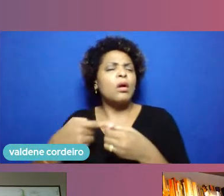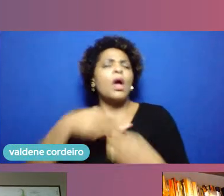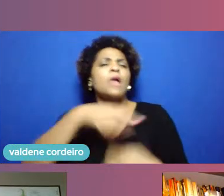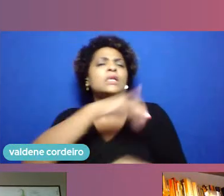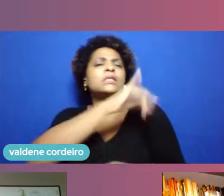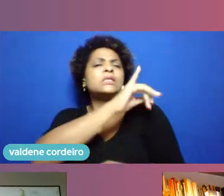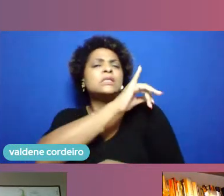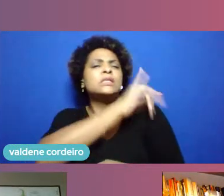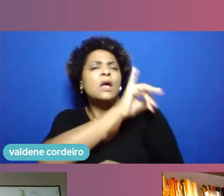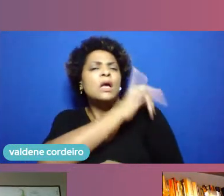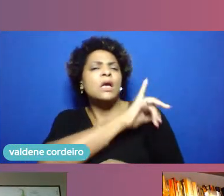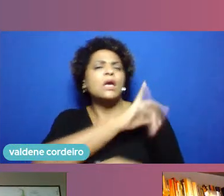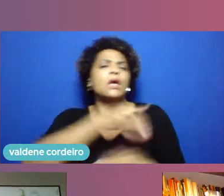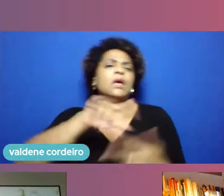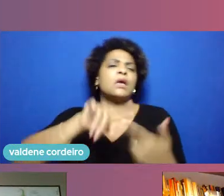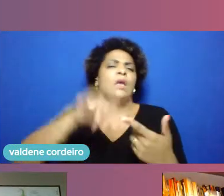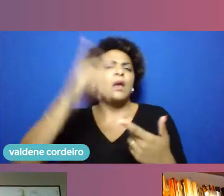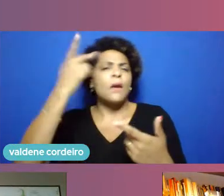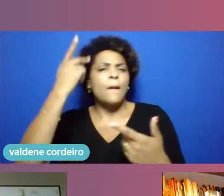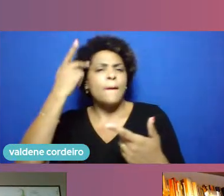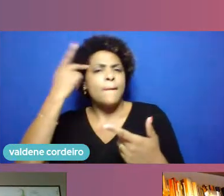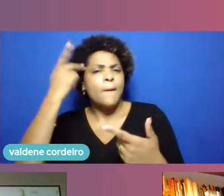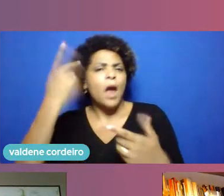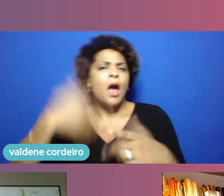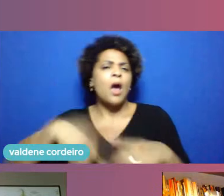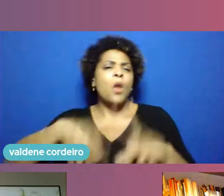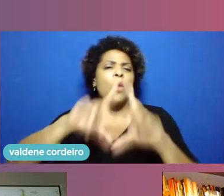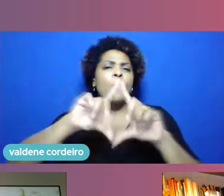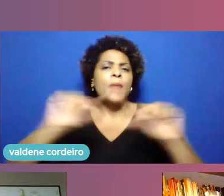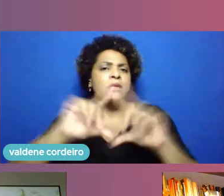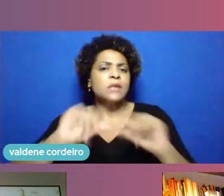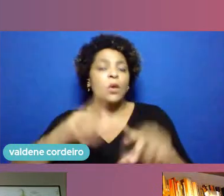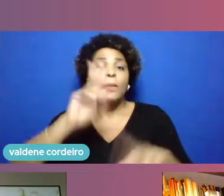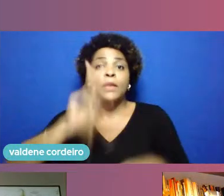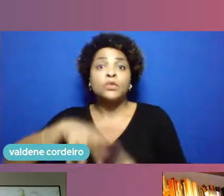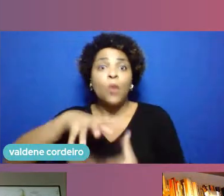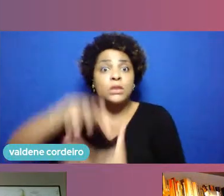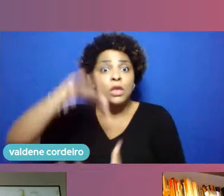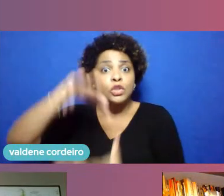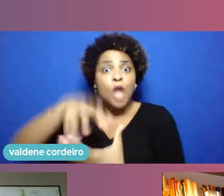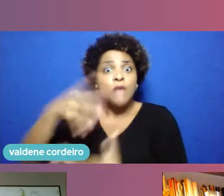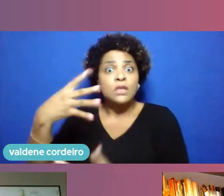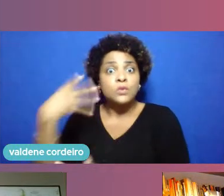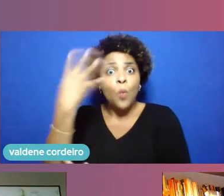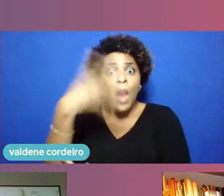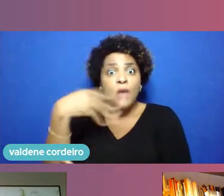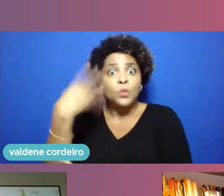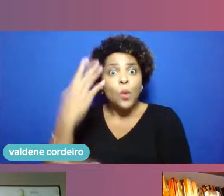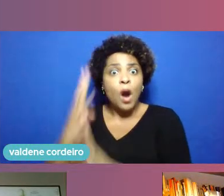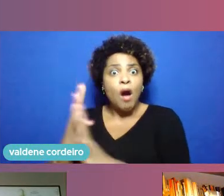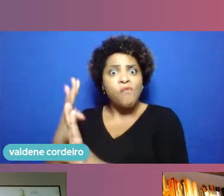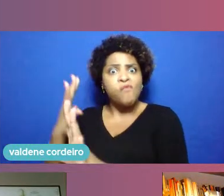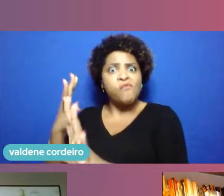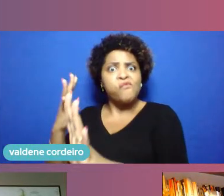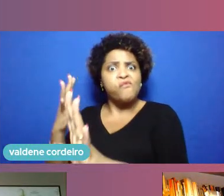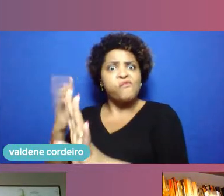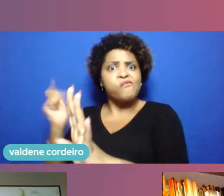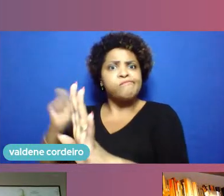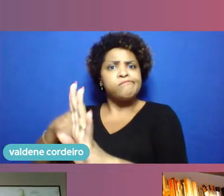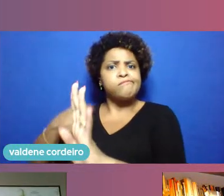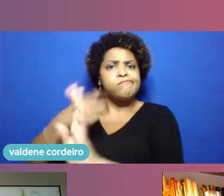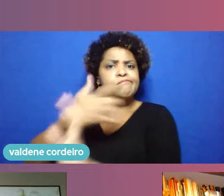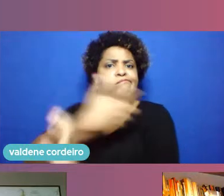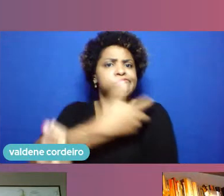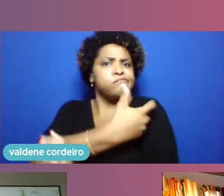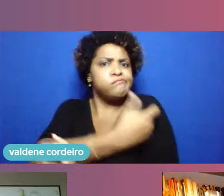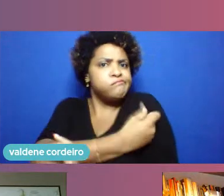quatro, cinco horas em fila para ter vacinação, e isso é uma realidade que a gente, felizmente, não viu aqui no Recife, a expansão dos leitos também